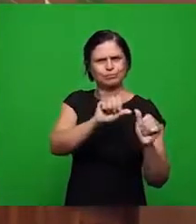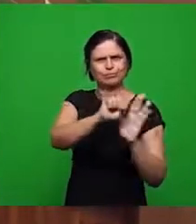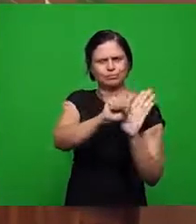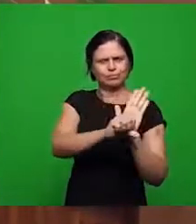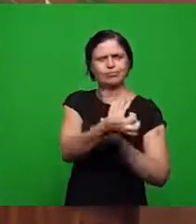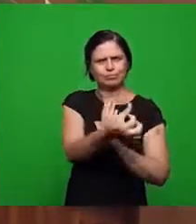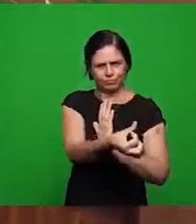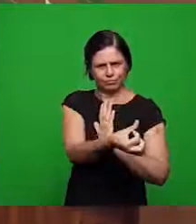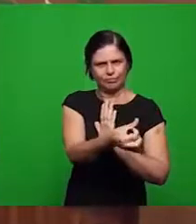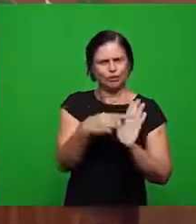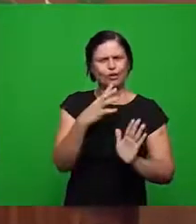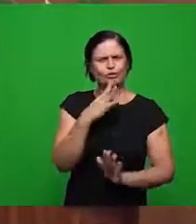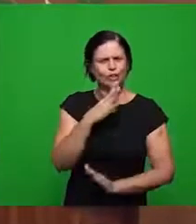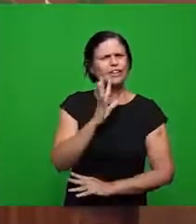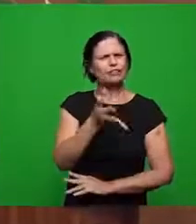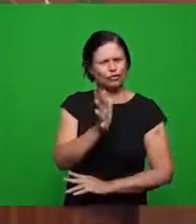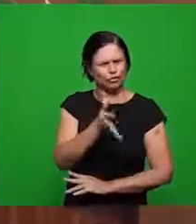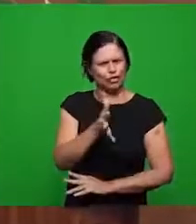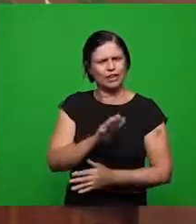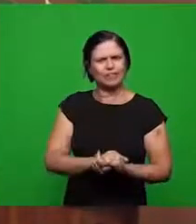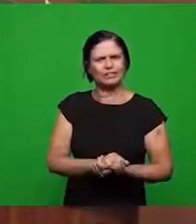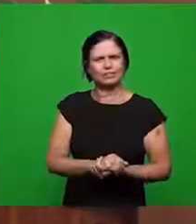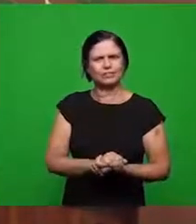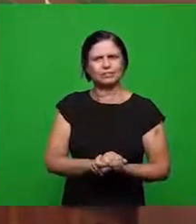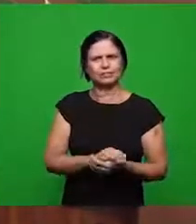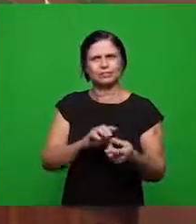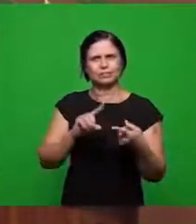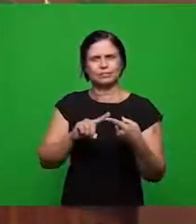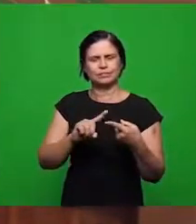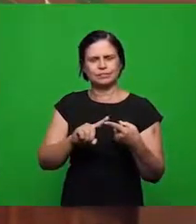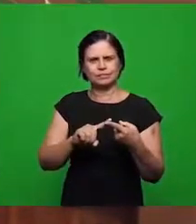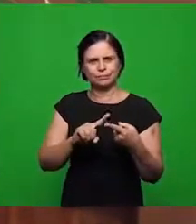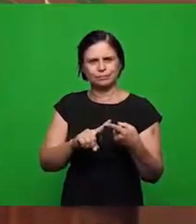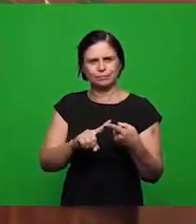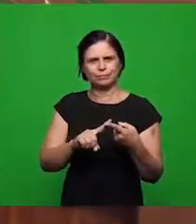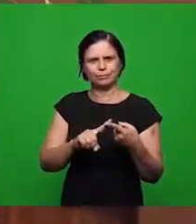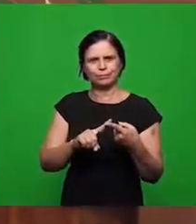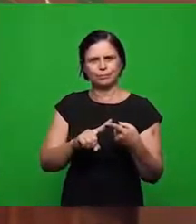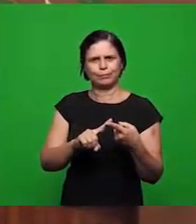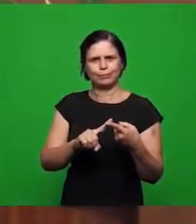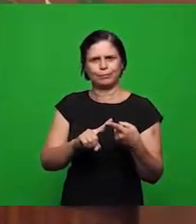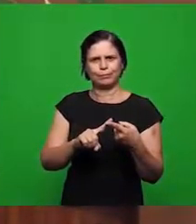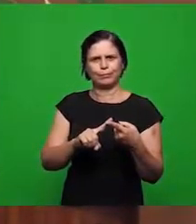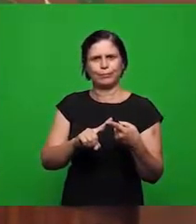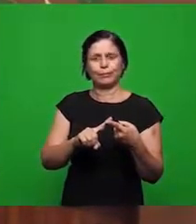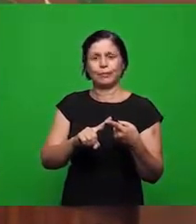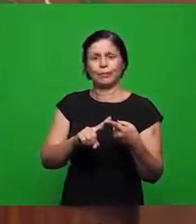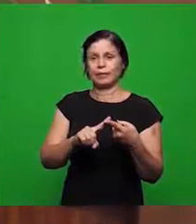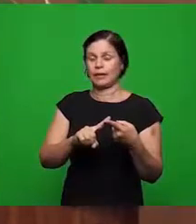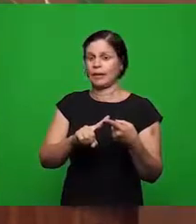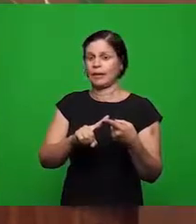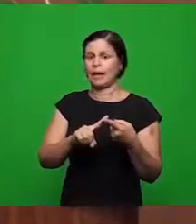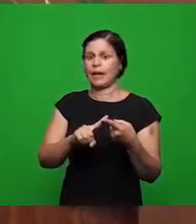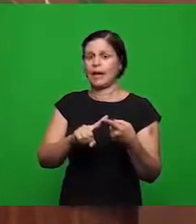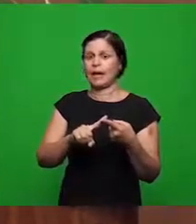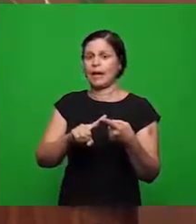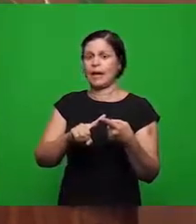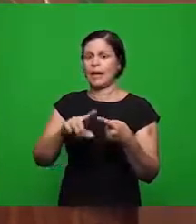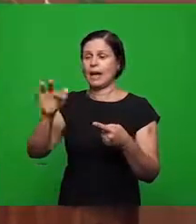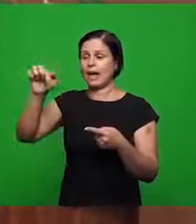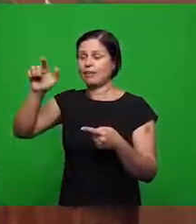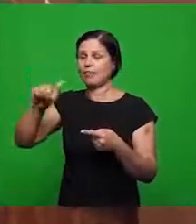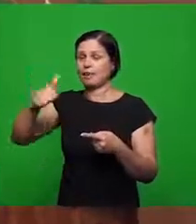sobre a a predominância a prevalência das obras em lugar da fé o